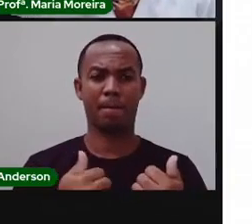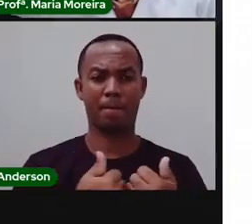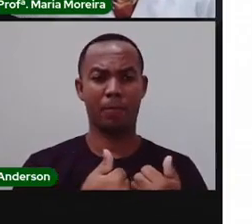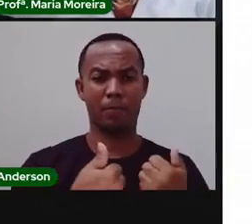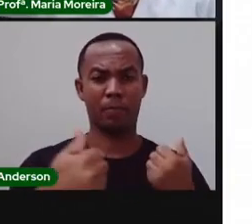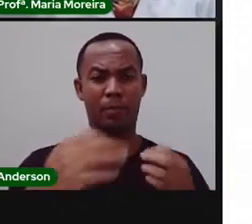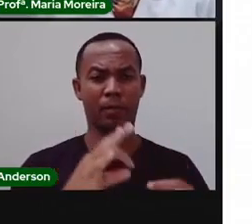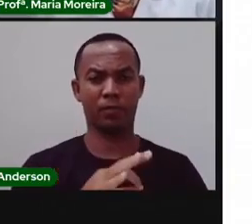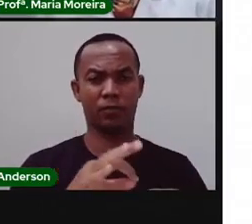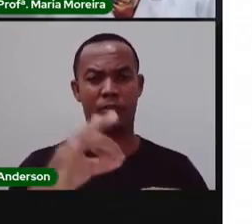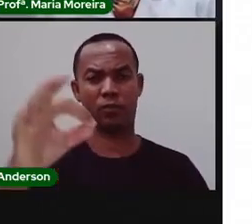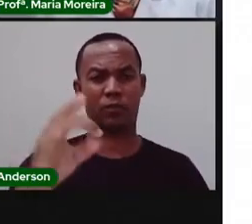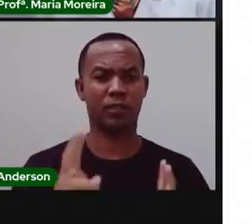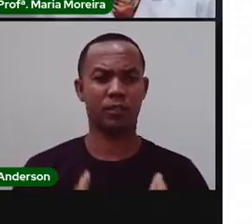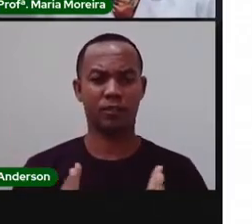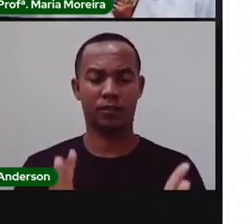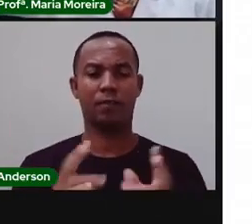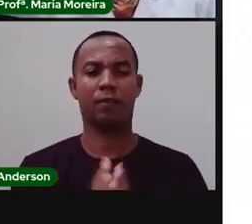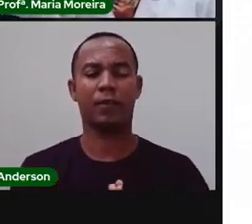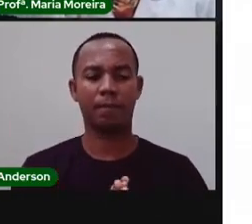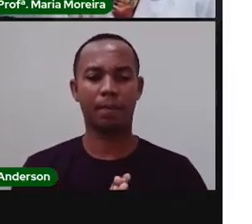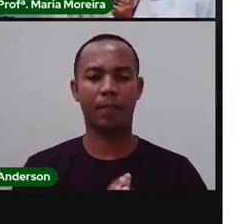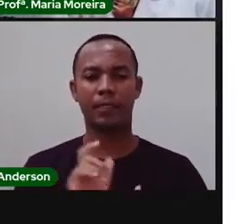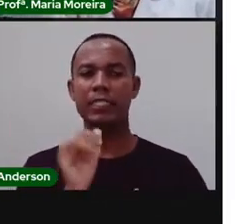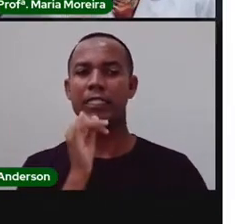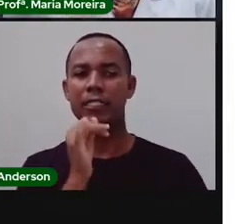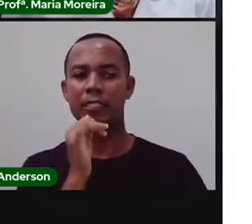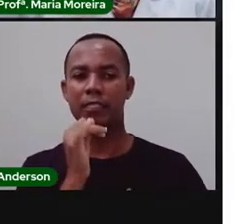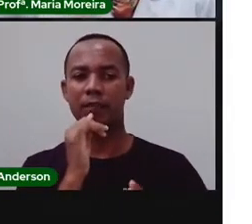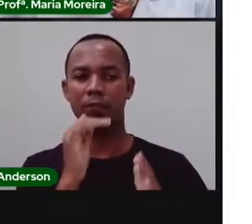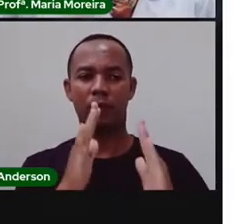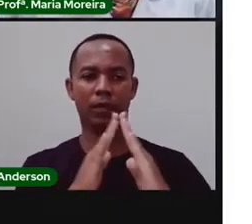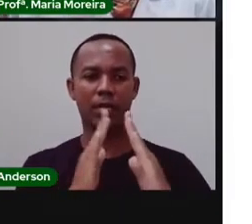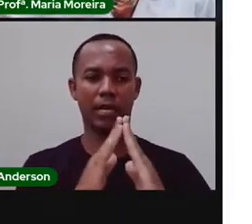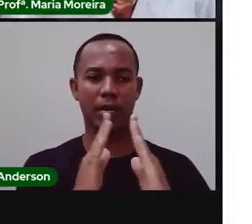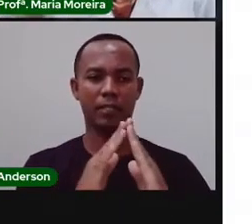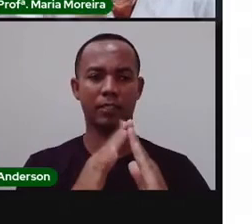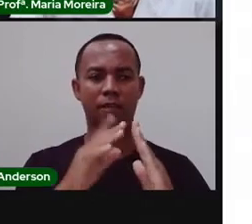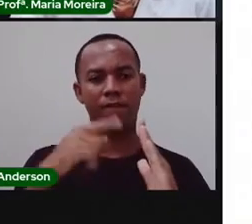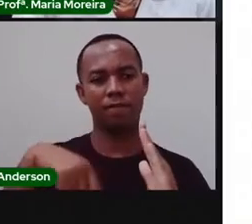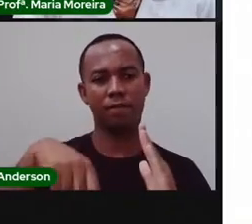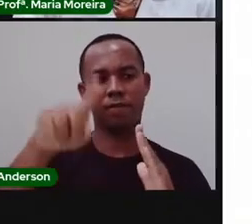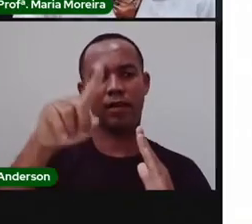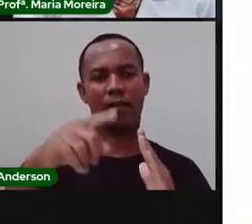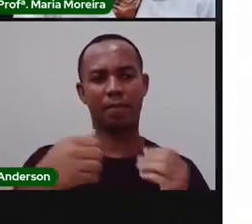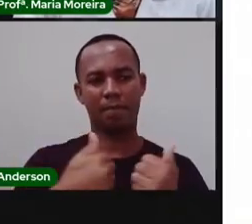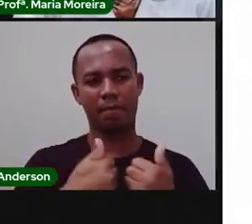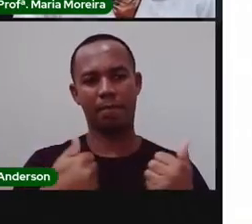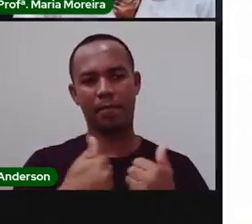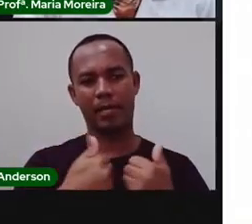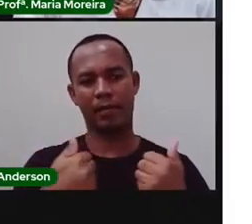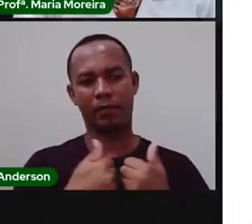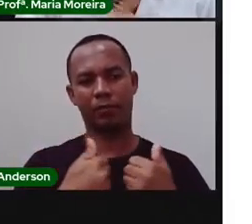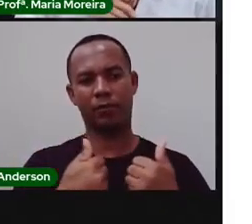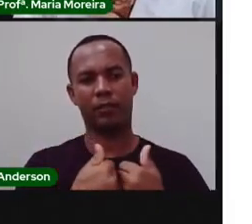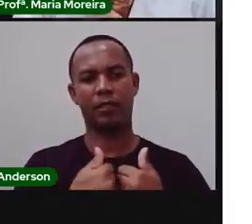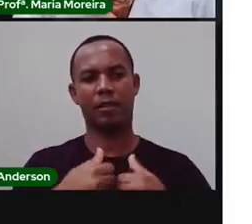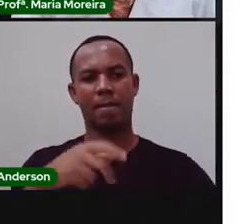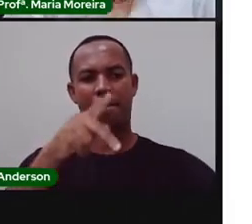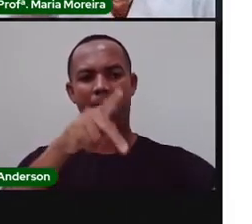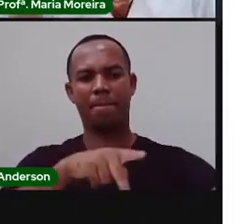José, sempre que está indo para casa, que veio ao centro da cidade, que está indo para casa, passa nas proximidades da pedreira.